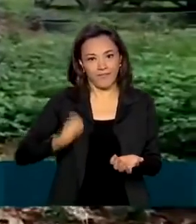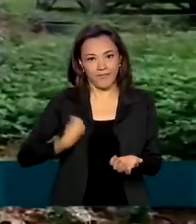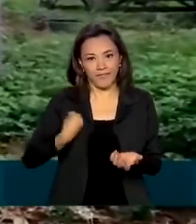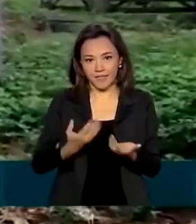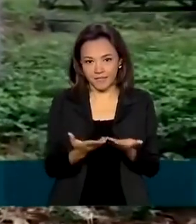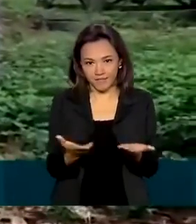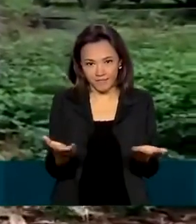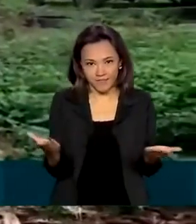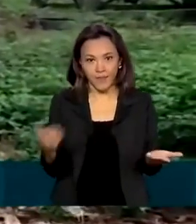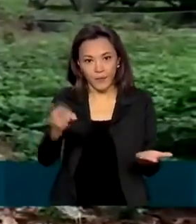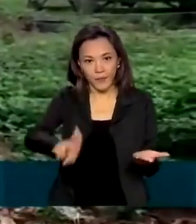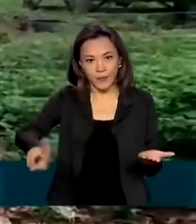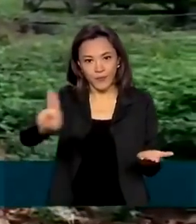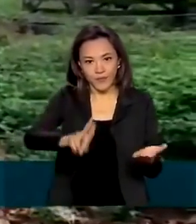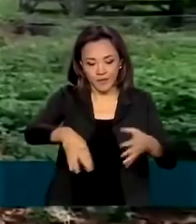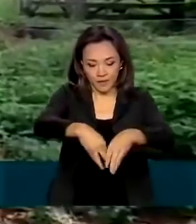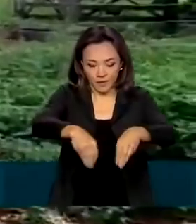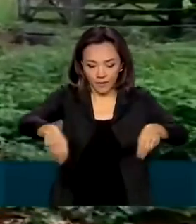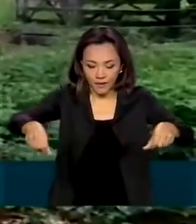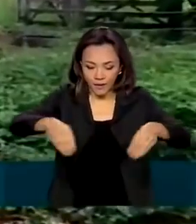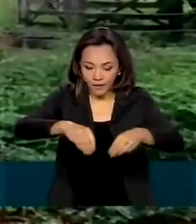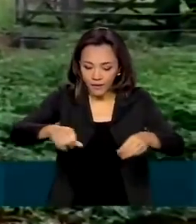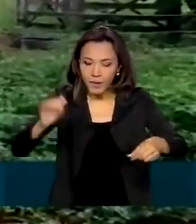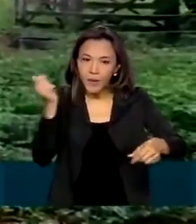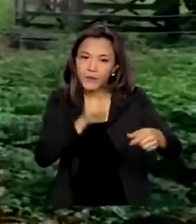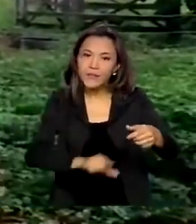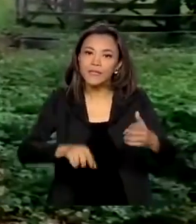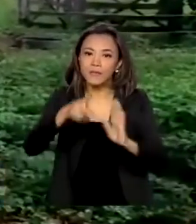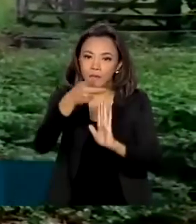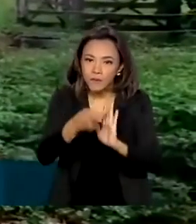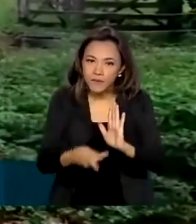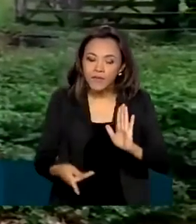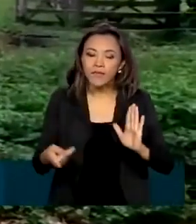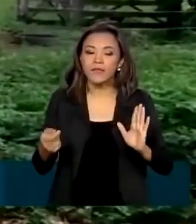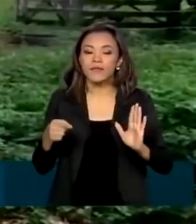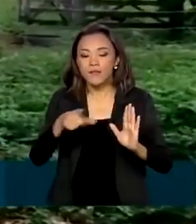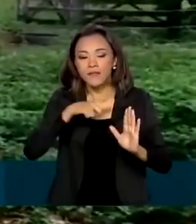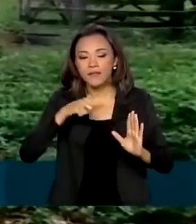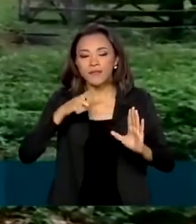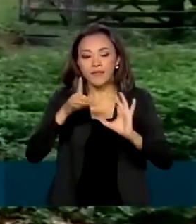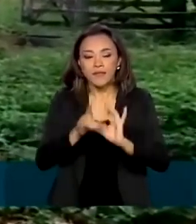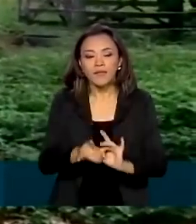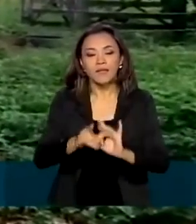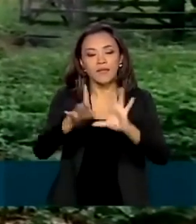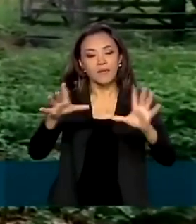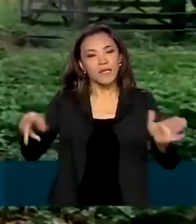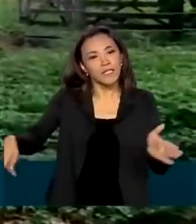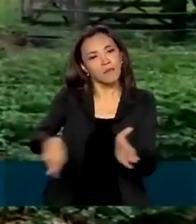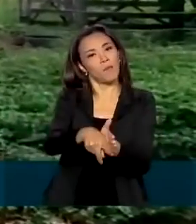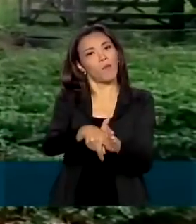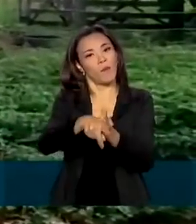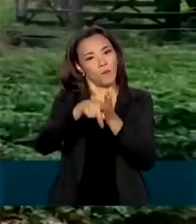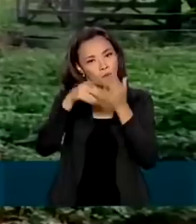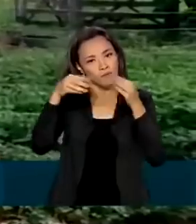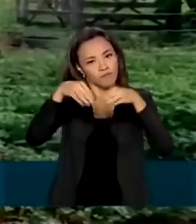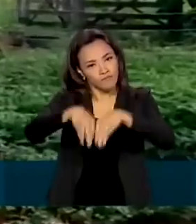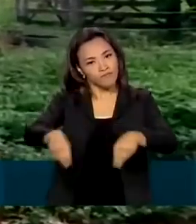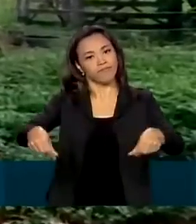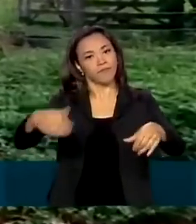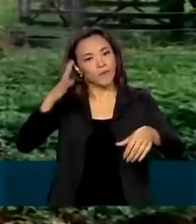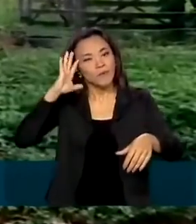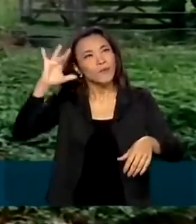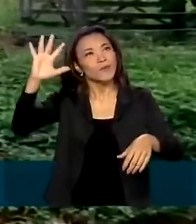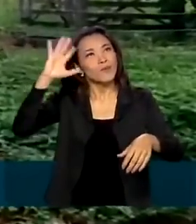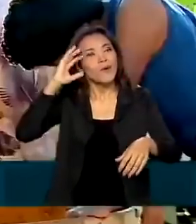usar a terra para requerer projetos e ter essa liberdade de ser dono daquele sonho que a gente